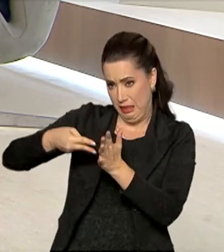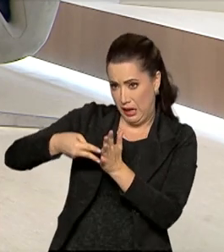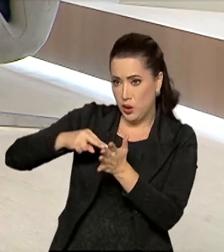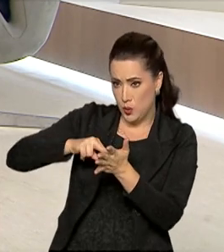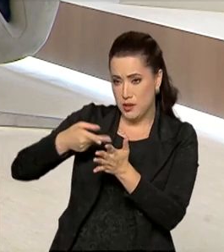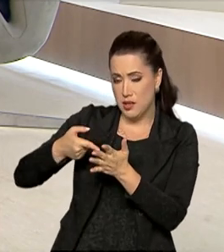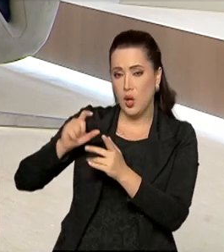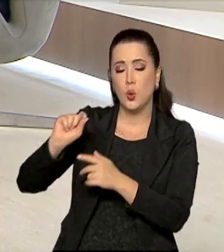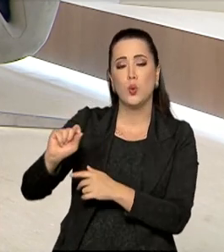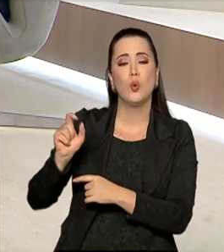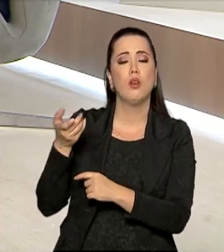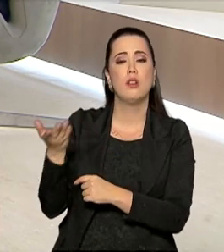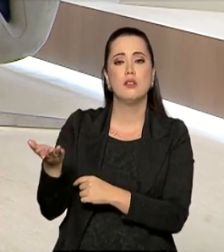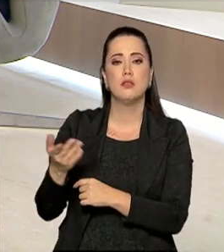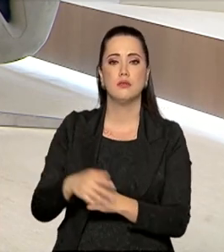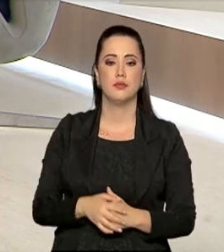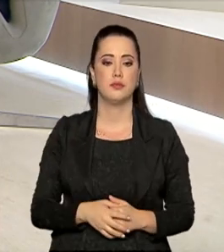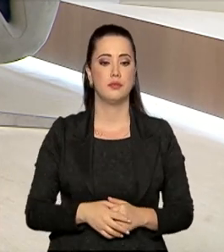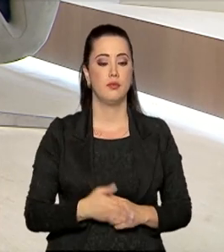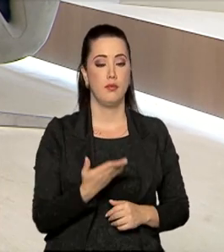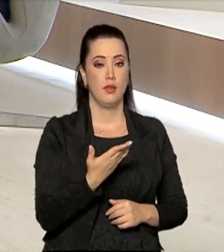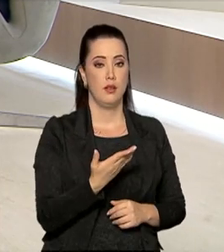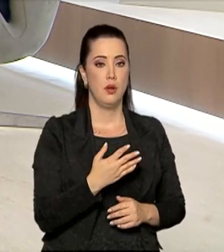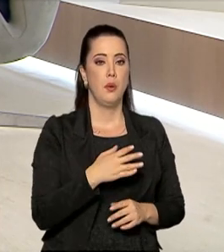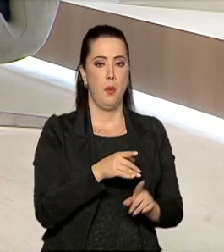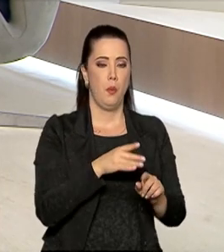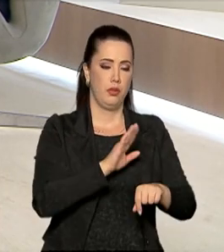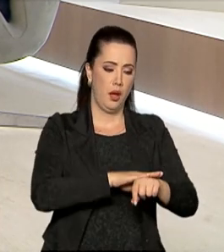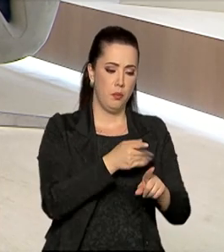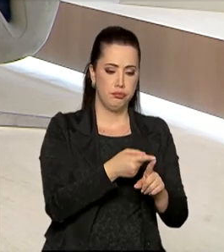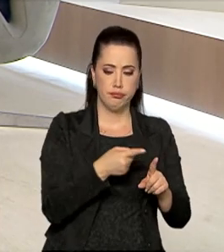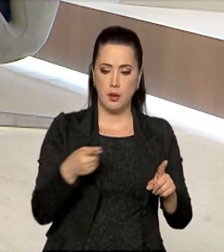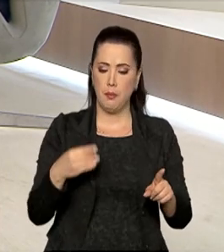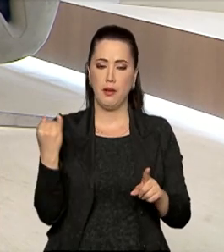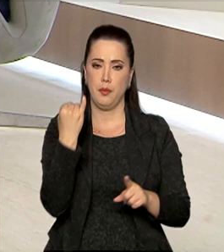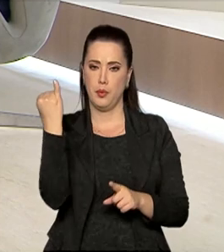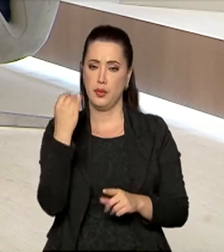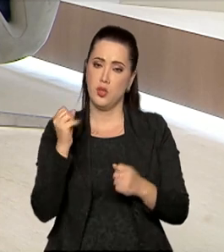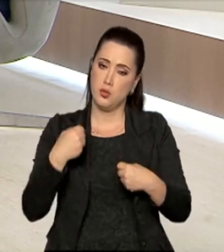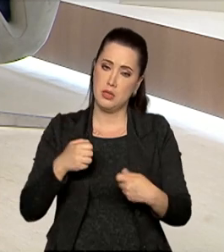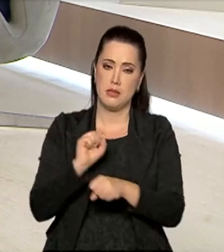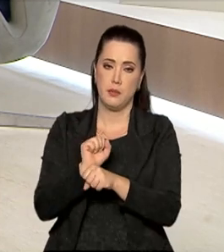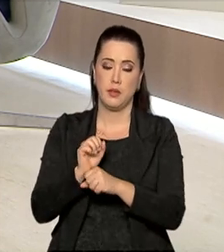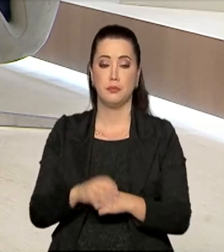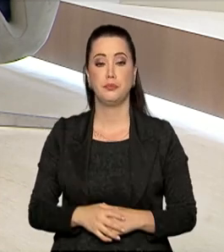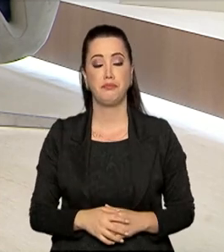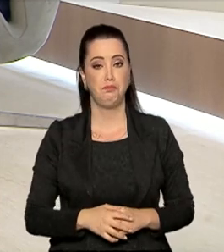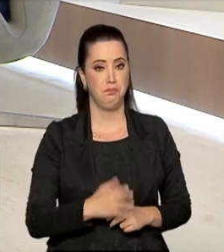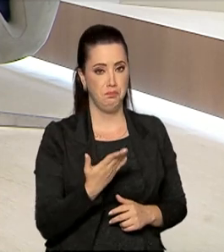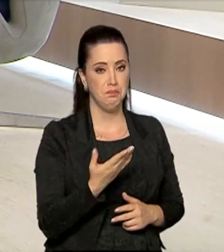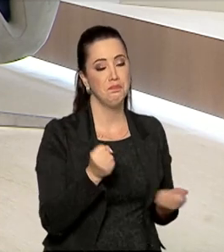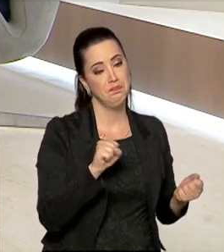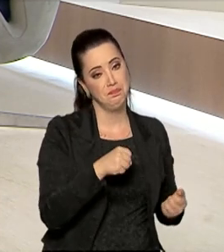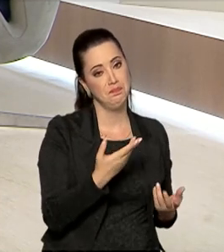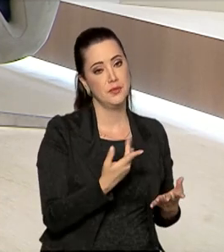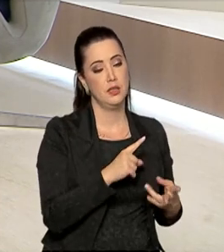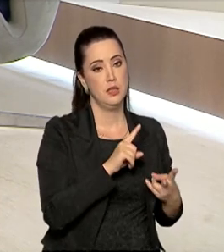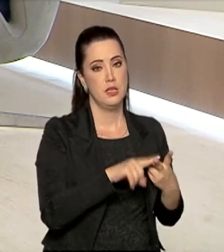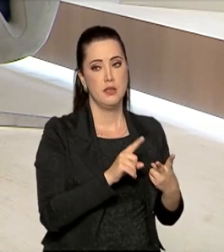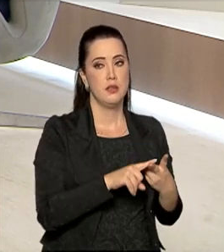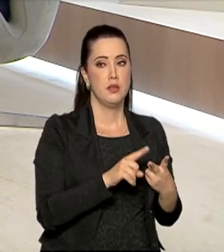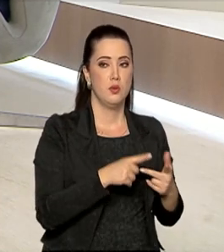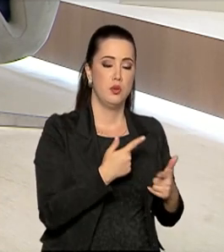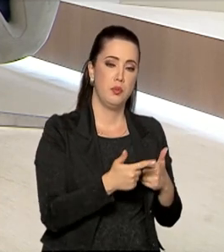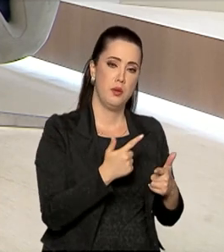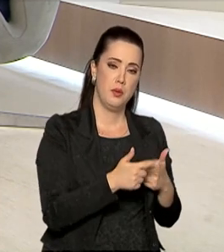questão do marco temporal, que é uma questão importante. E a segunda questão que há, é que, para você ver como é que é delicada